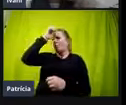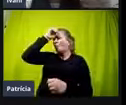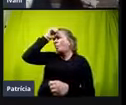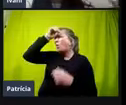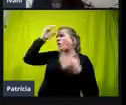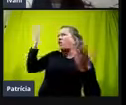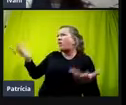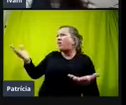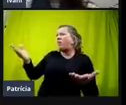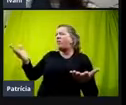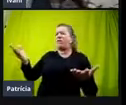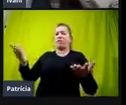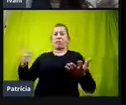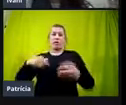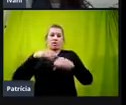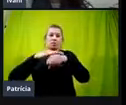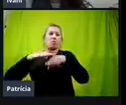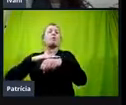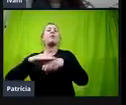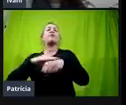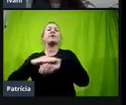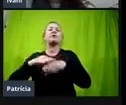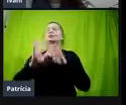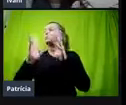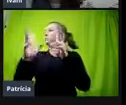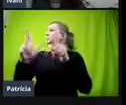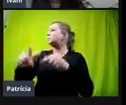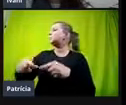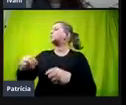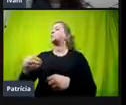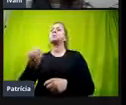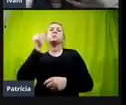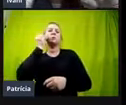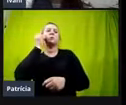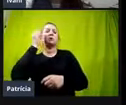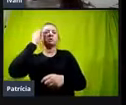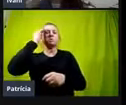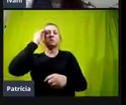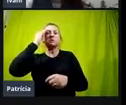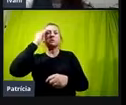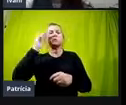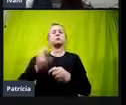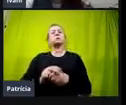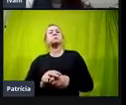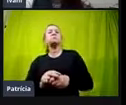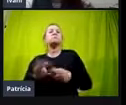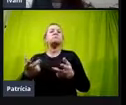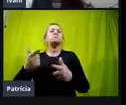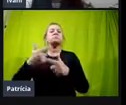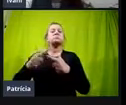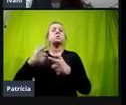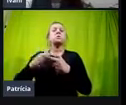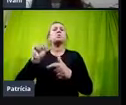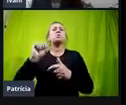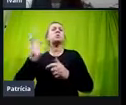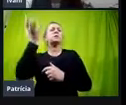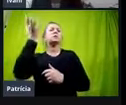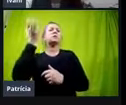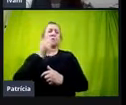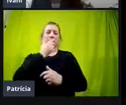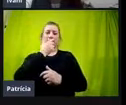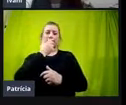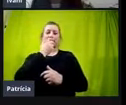Daí, conversando com todo mundo, né? Tentando entender a situação do que tinha acontecido, enfim, eis que